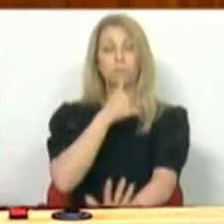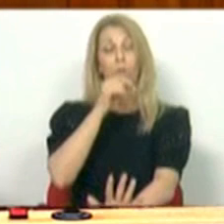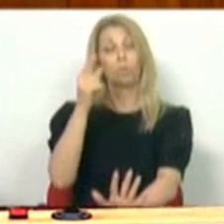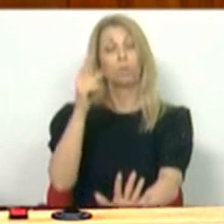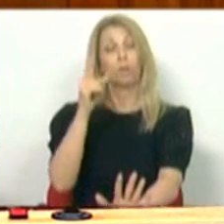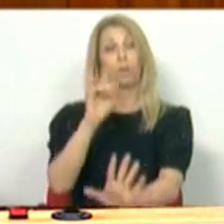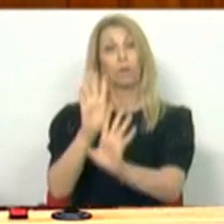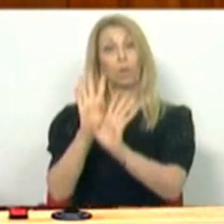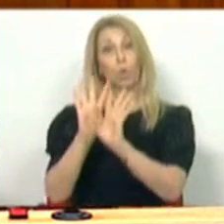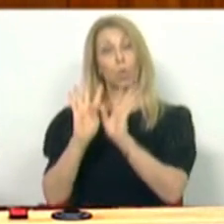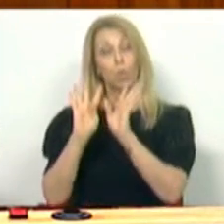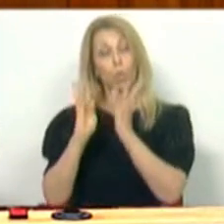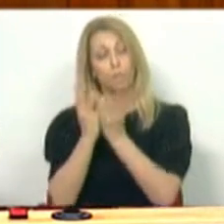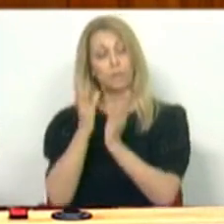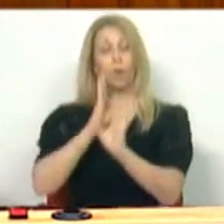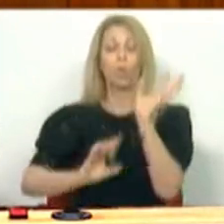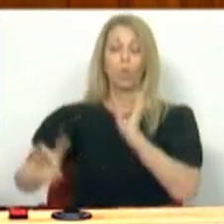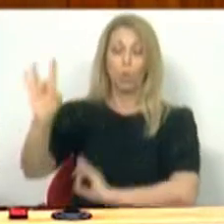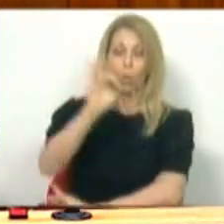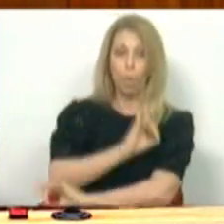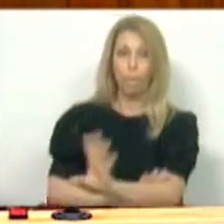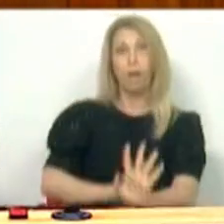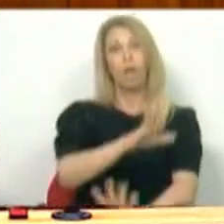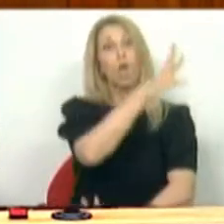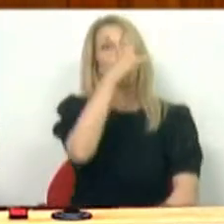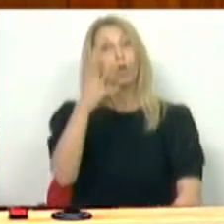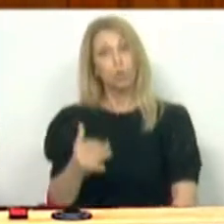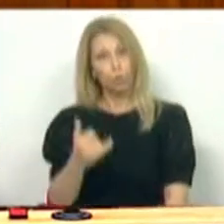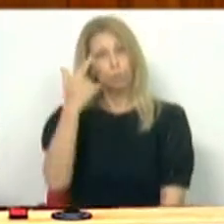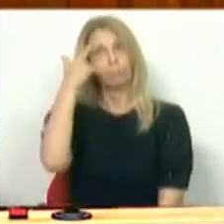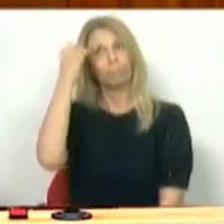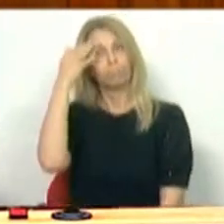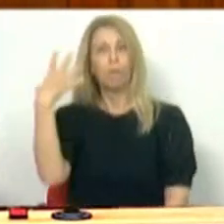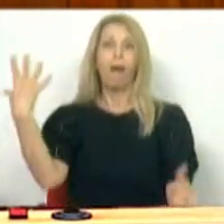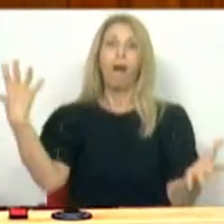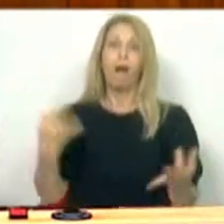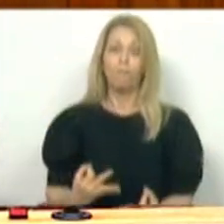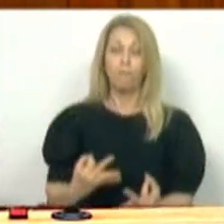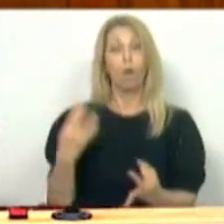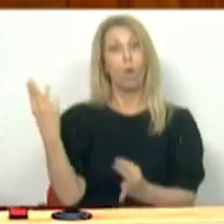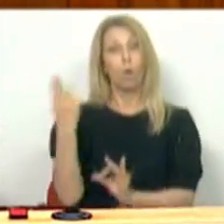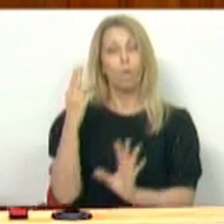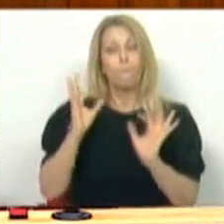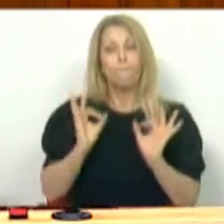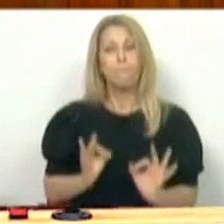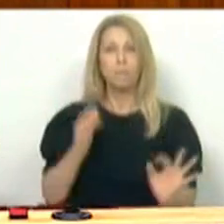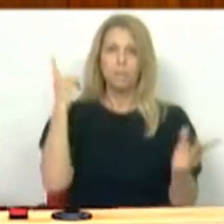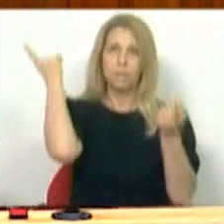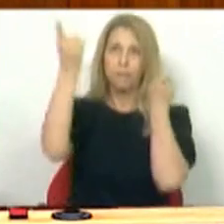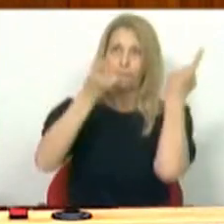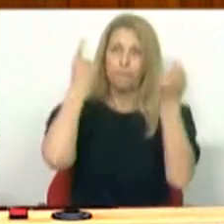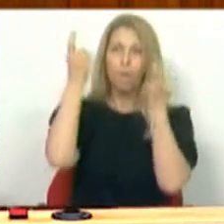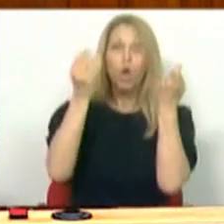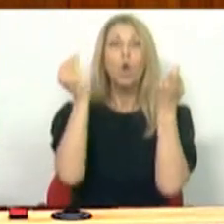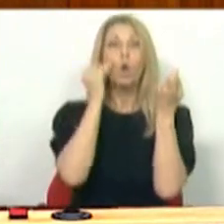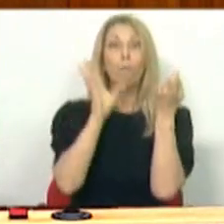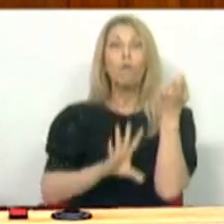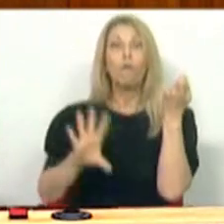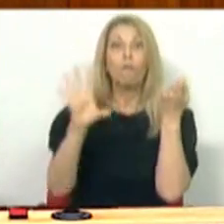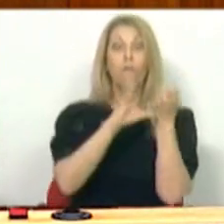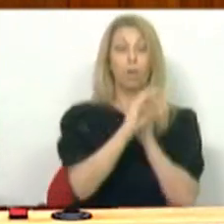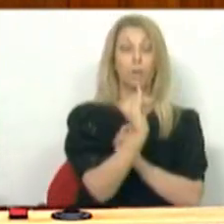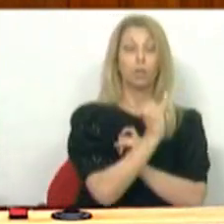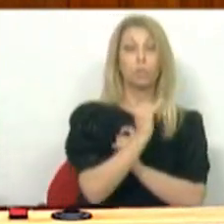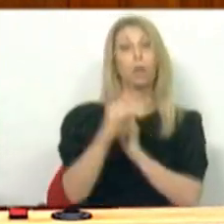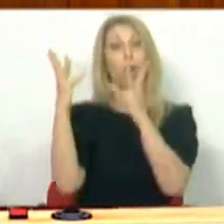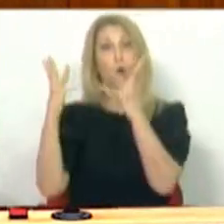em segundo lugar, entender que simultaneamente a União tem que fazer uma reflexão sobre a sua arquitetura institucional e orçamental e, em